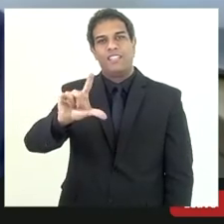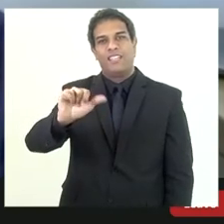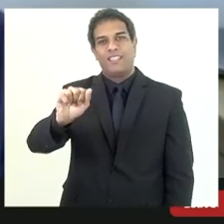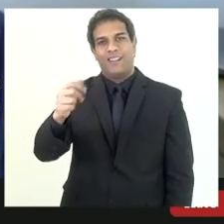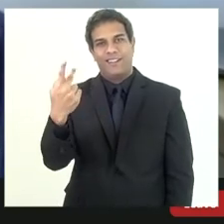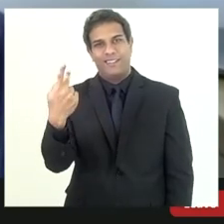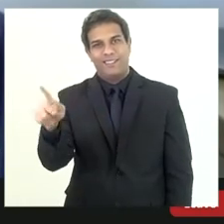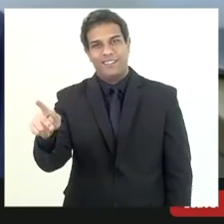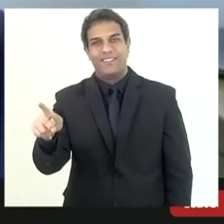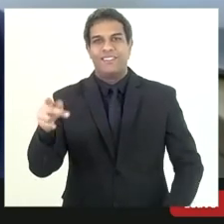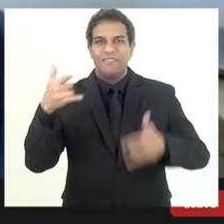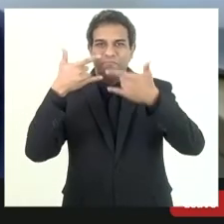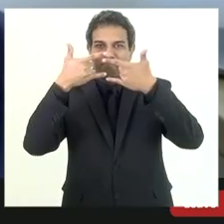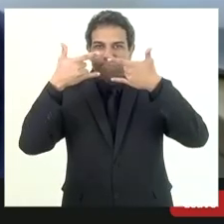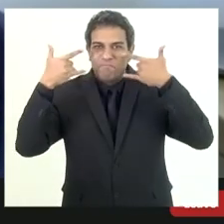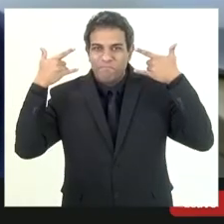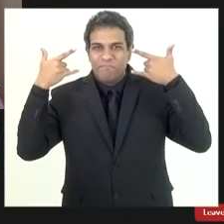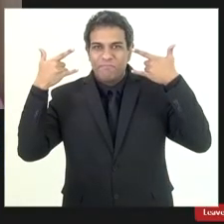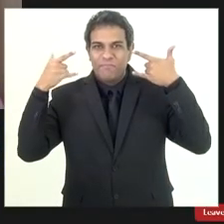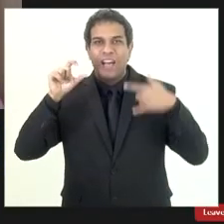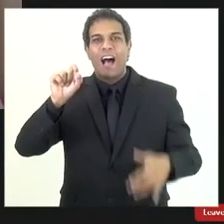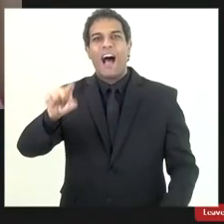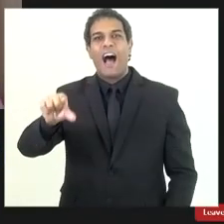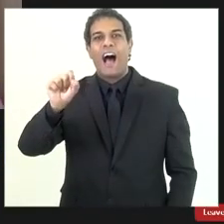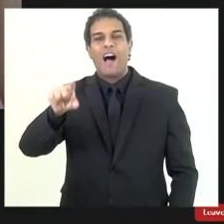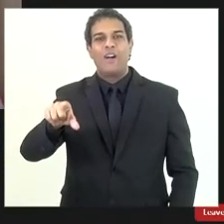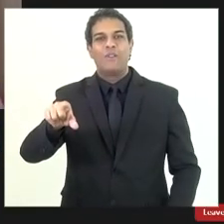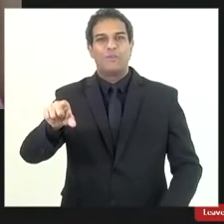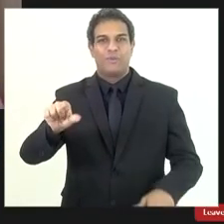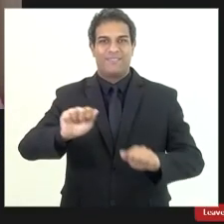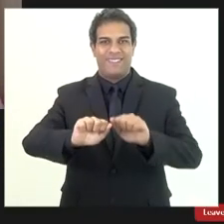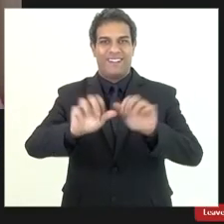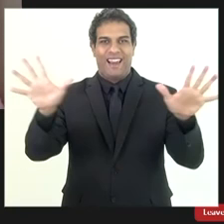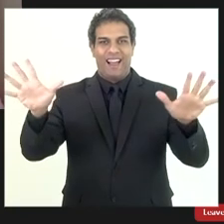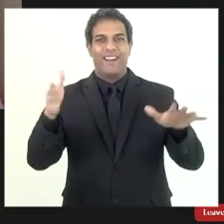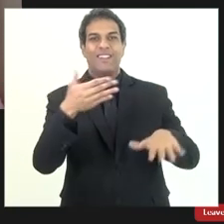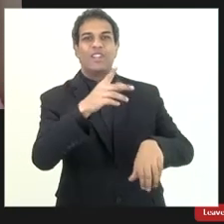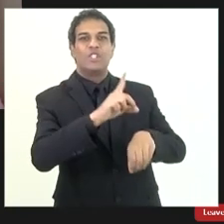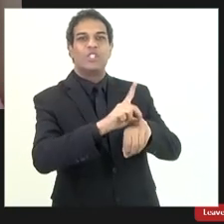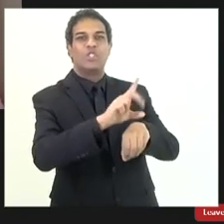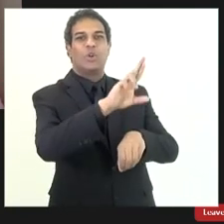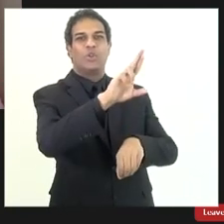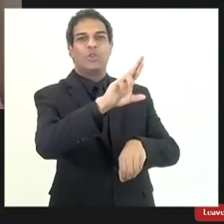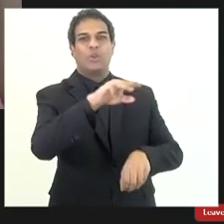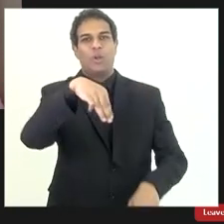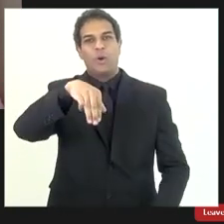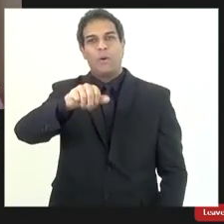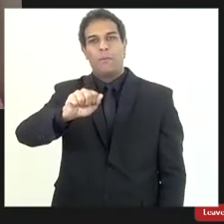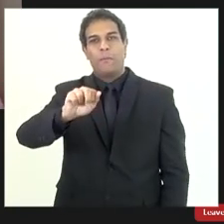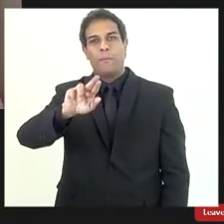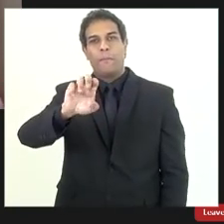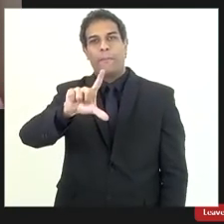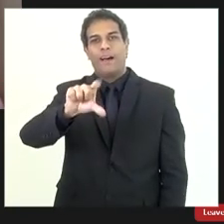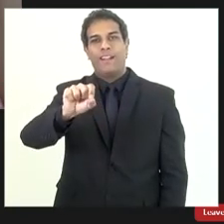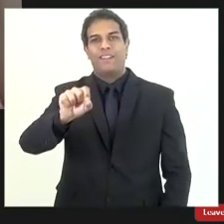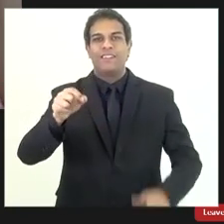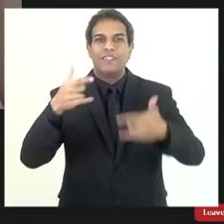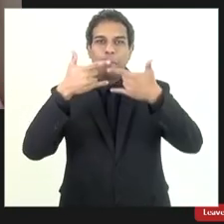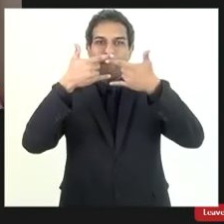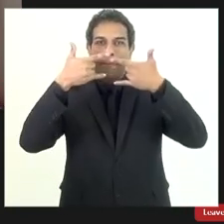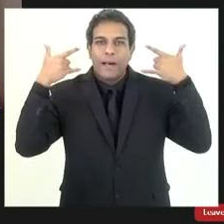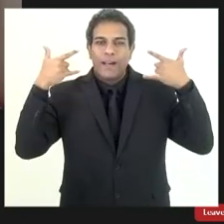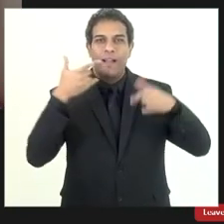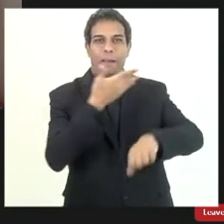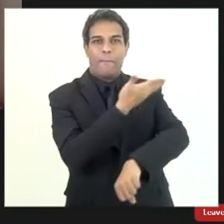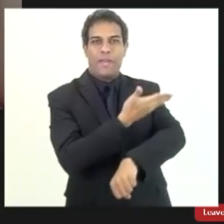máscara azul clara e o doutor João Marcelo com a sua máscara branca